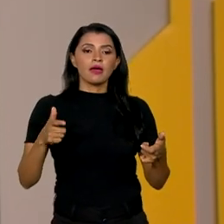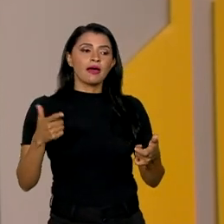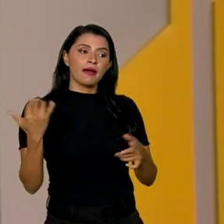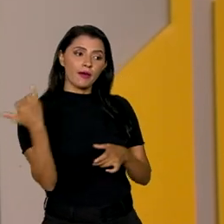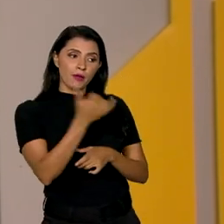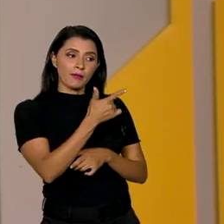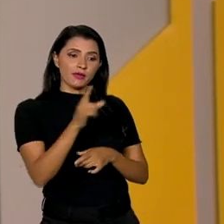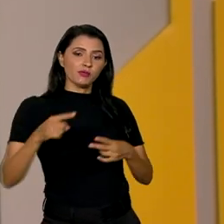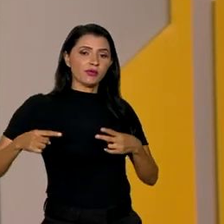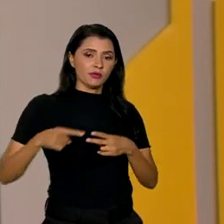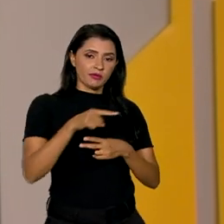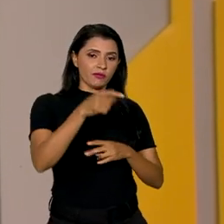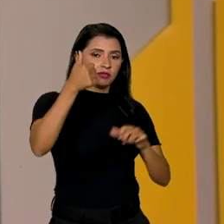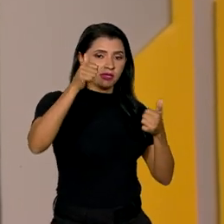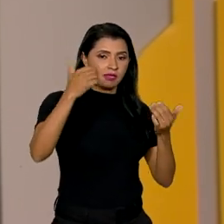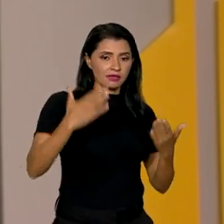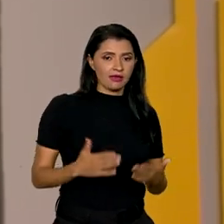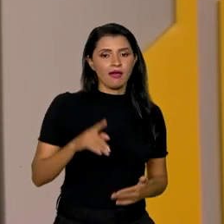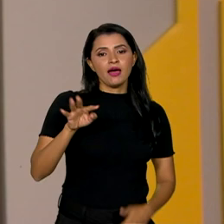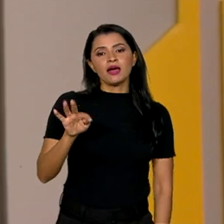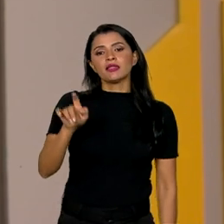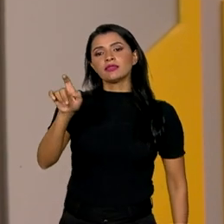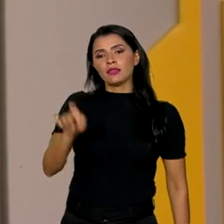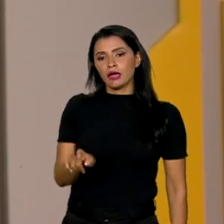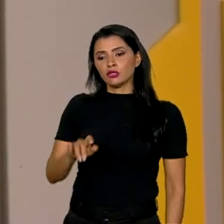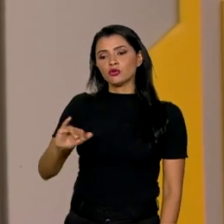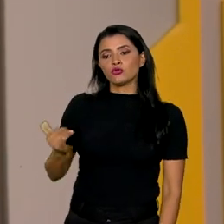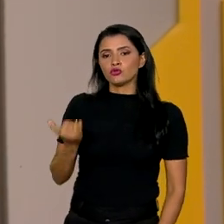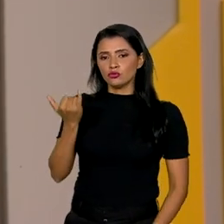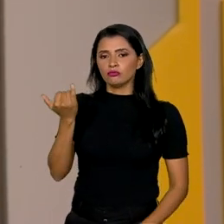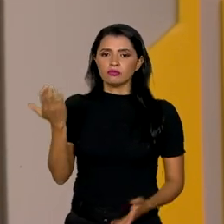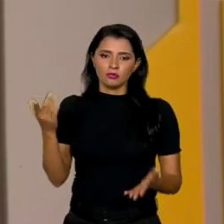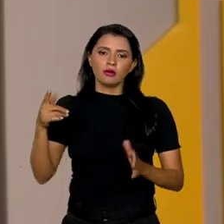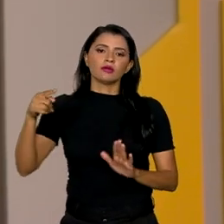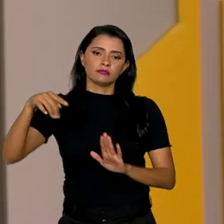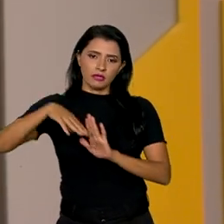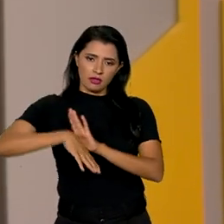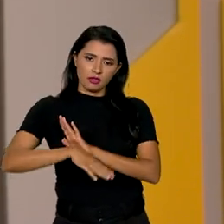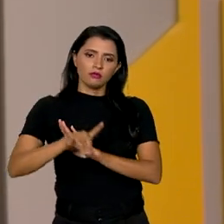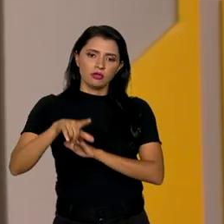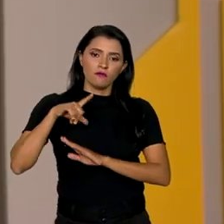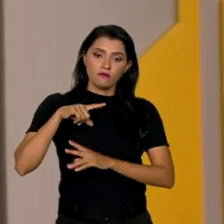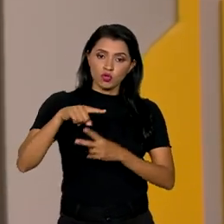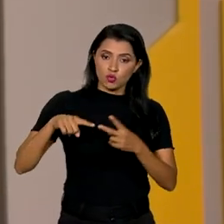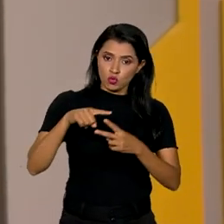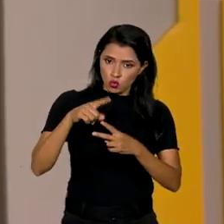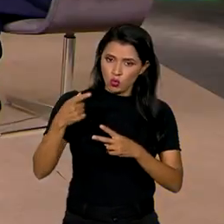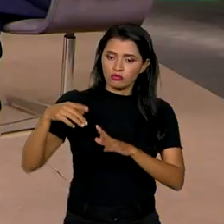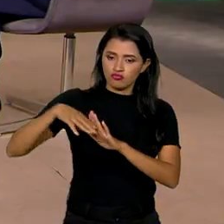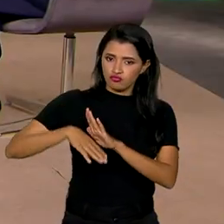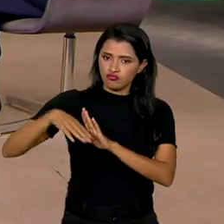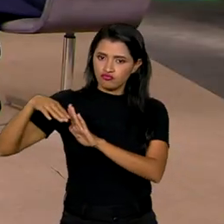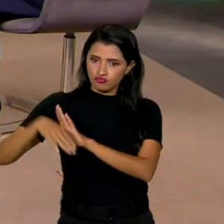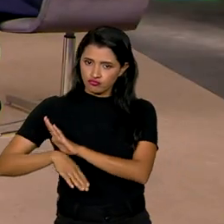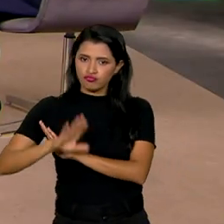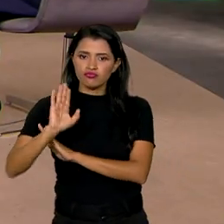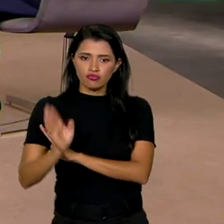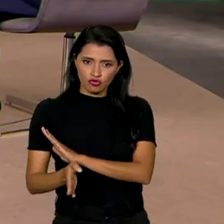a sua análise aqui, professor, que é a taxa de juros. Ela está em queda. Nós tivemos aí duas quedas consecutivas, duas reduções